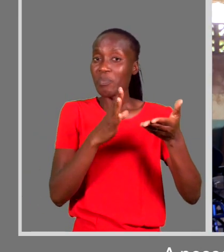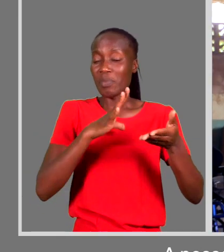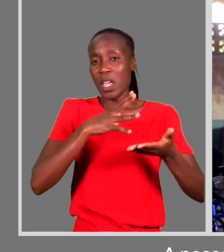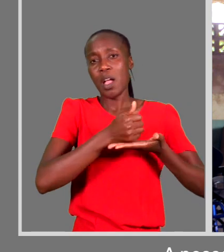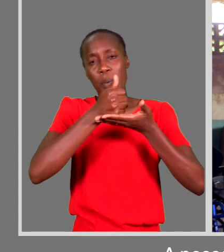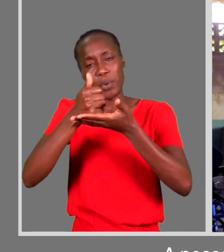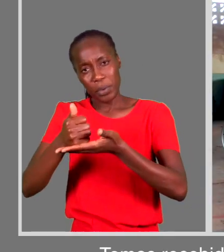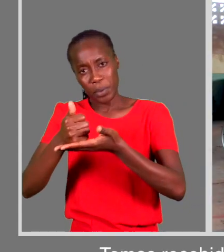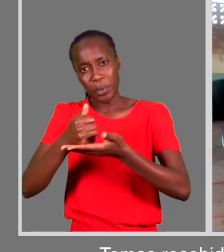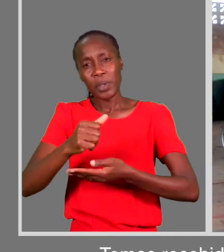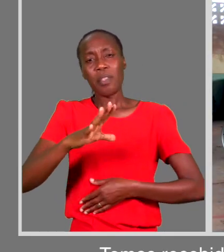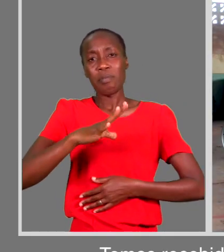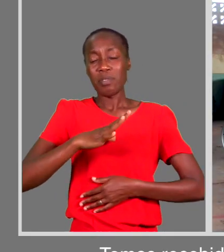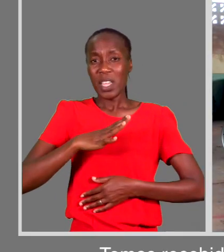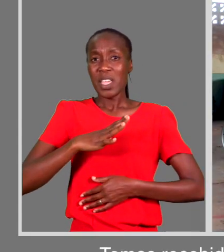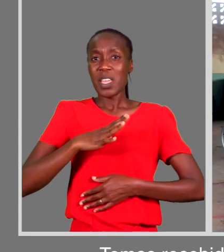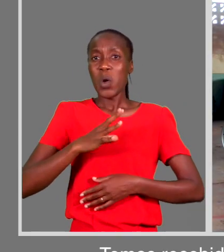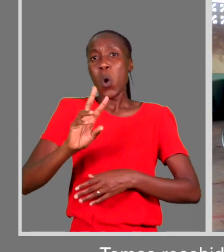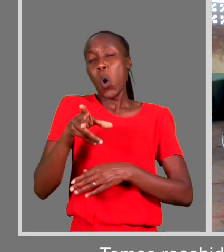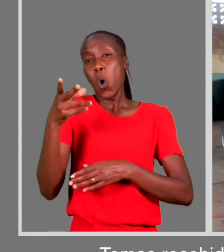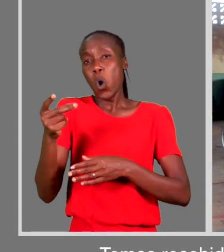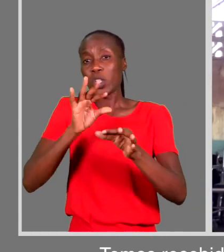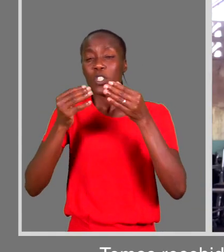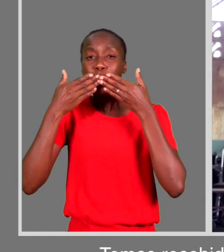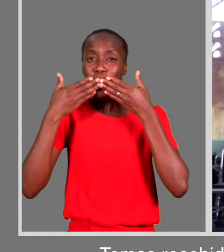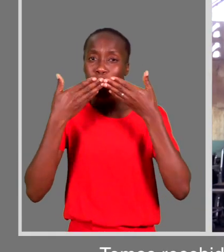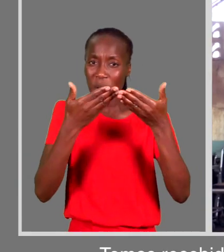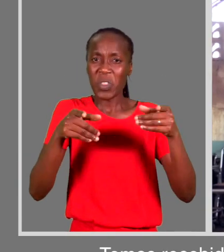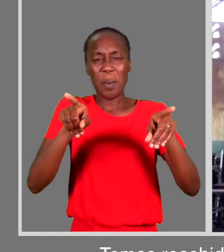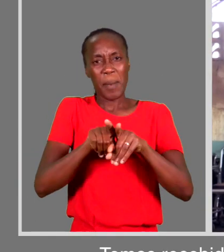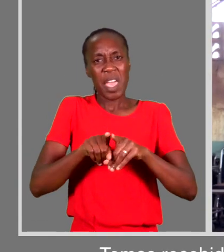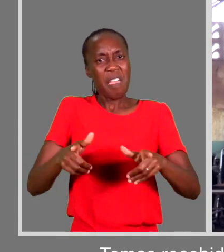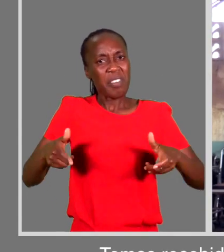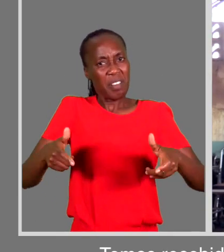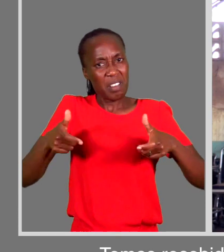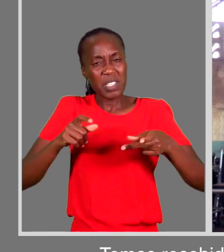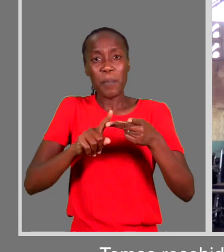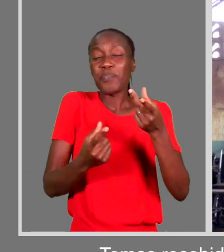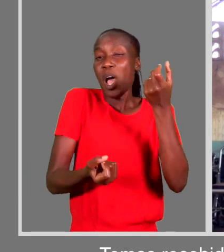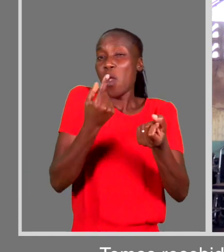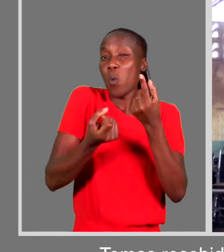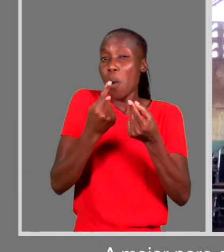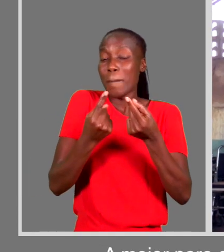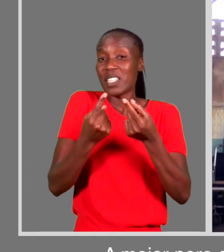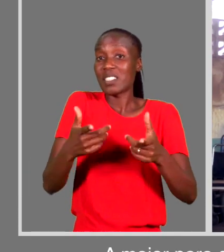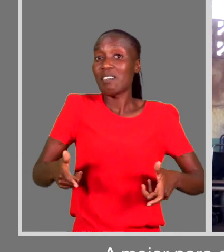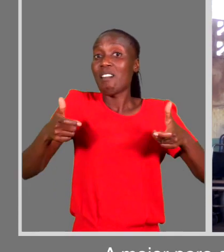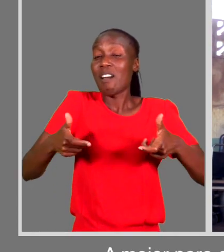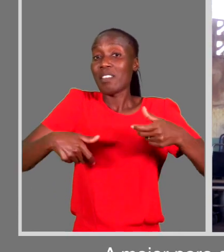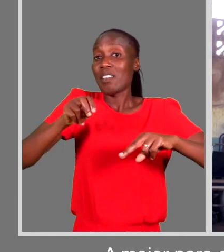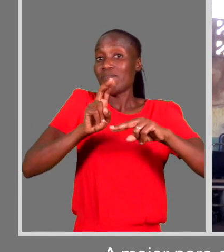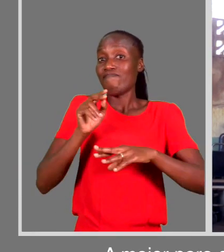responde. Temos recebido doações dessas mesmas cadeiras. Algumas